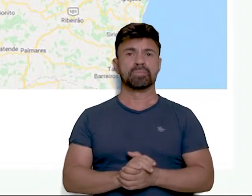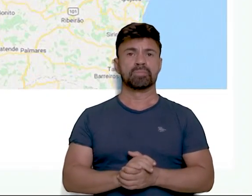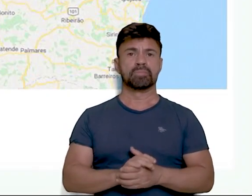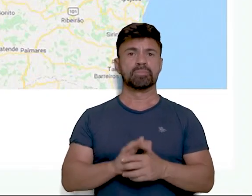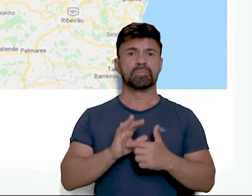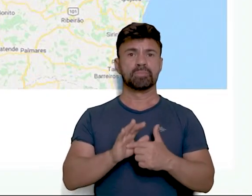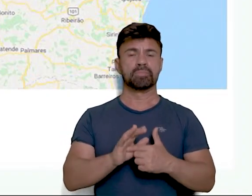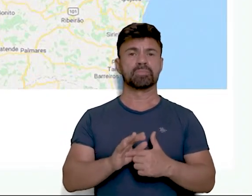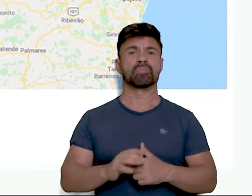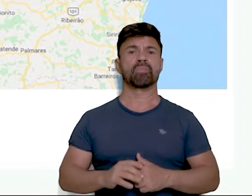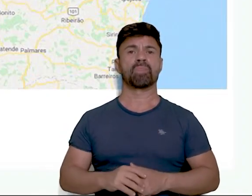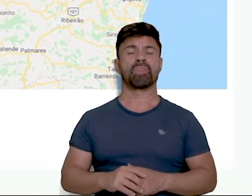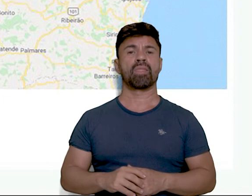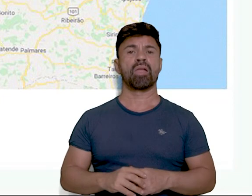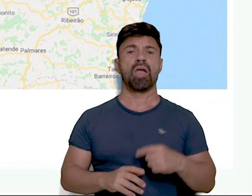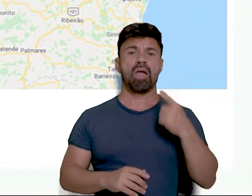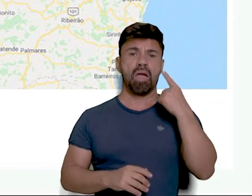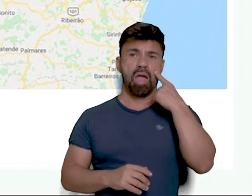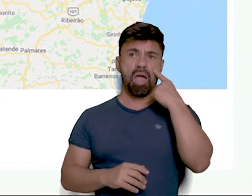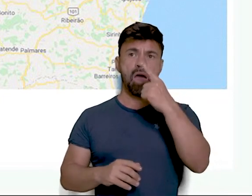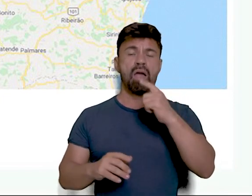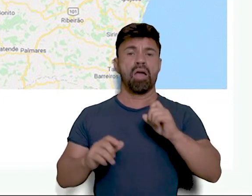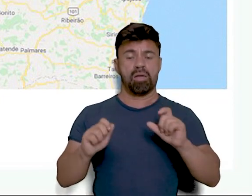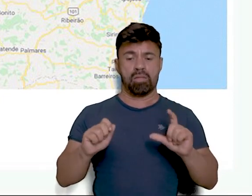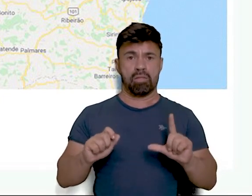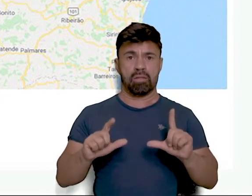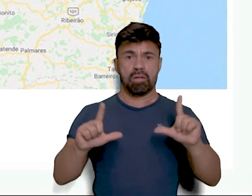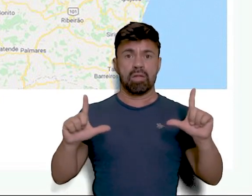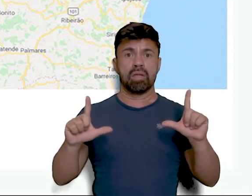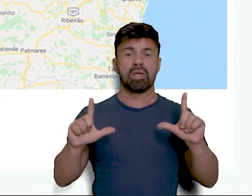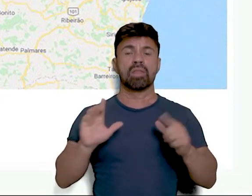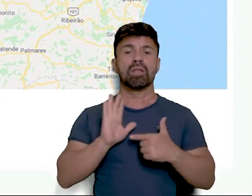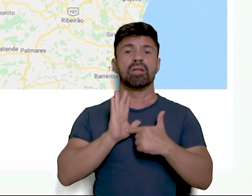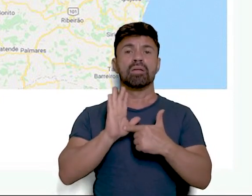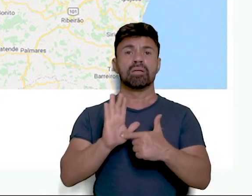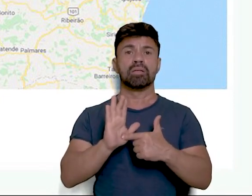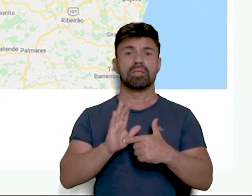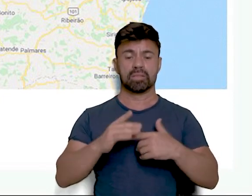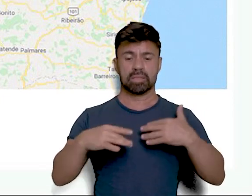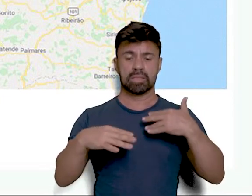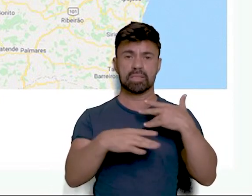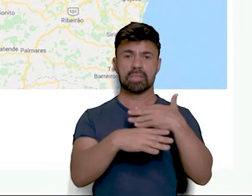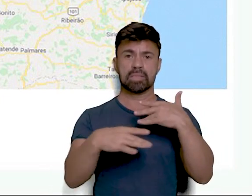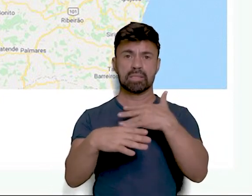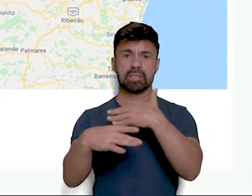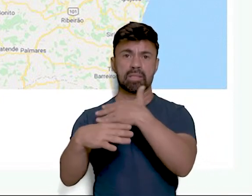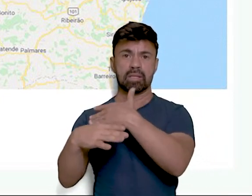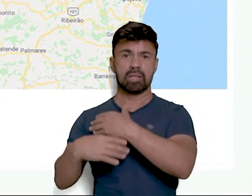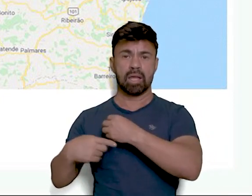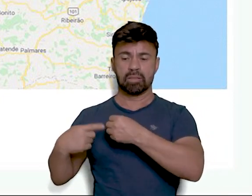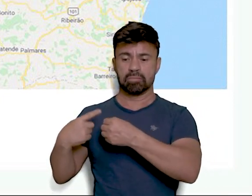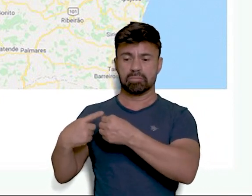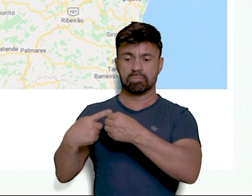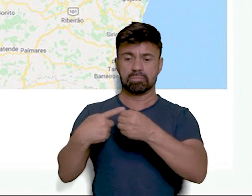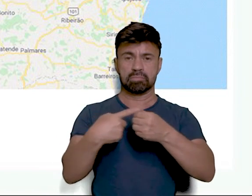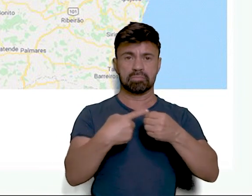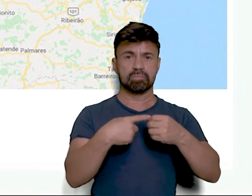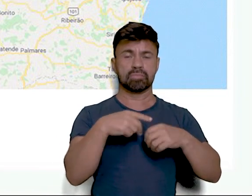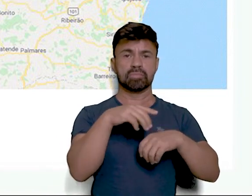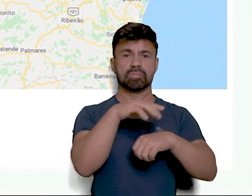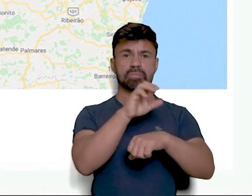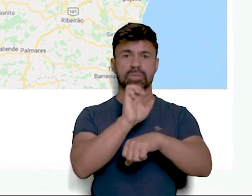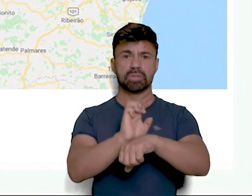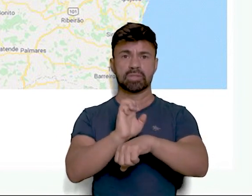à direita. A imagem à direita é uma imagem onde destaca-se as cidades. O nosso município, do nosso estado.